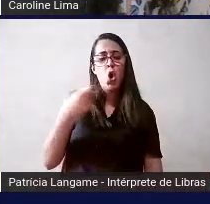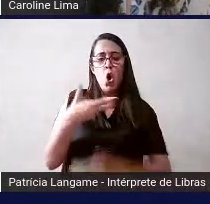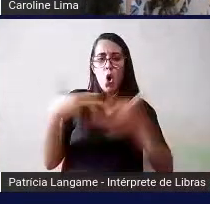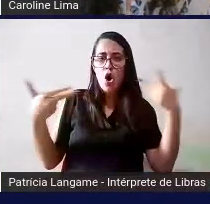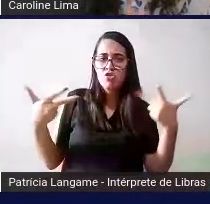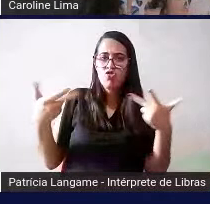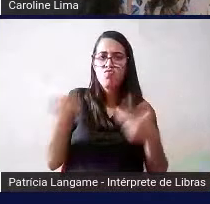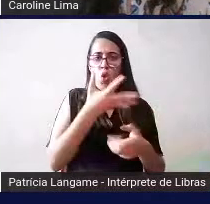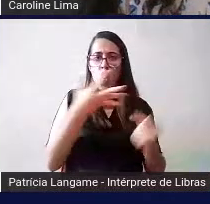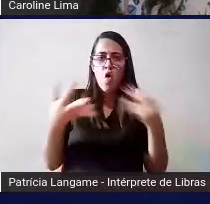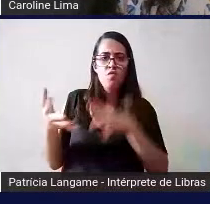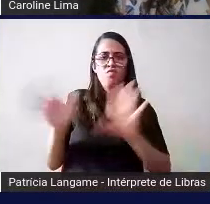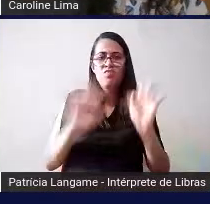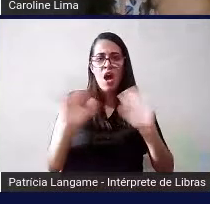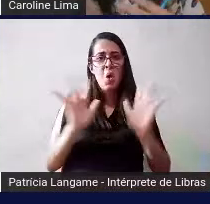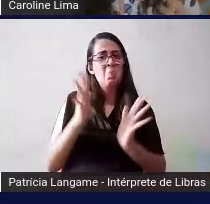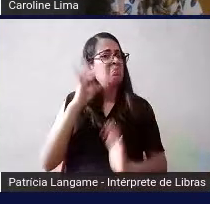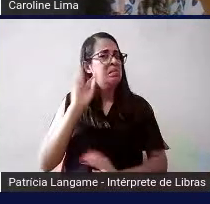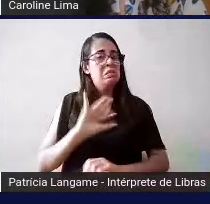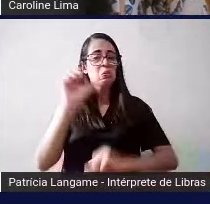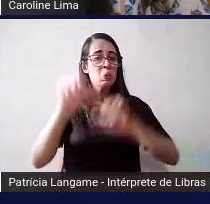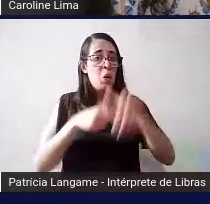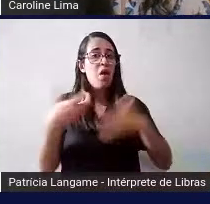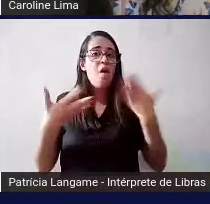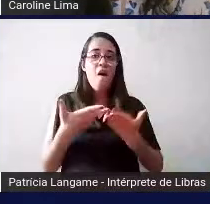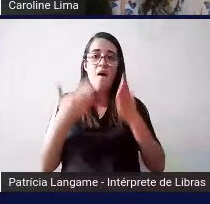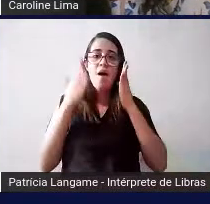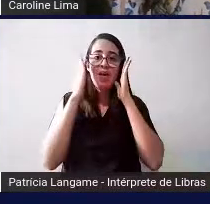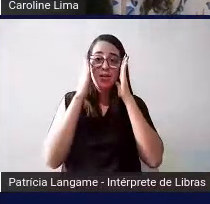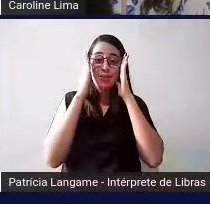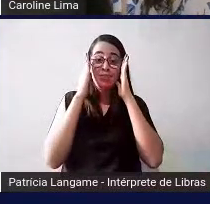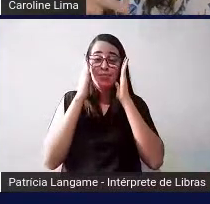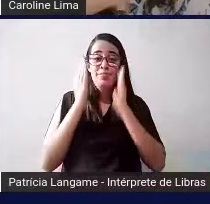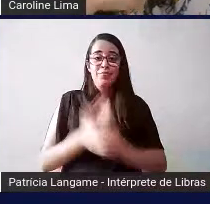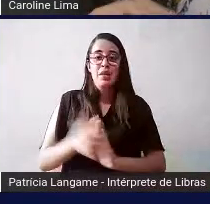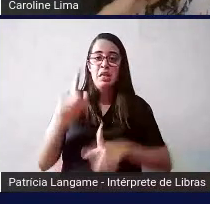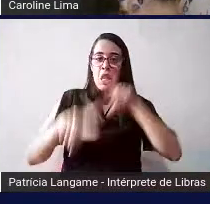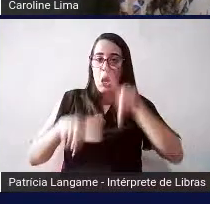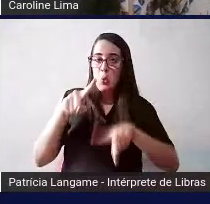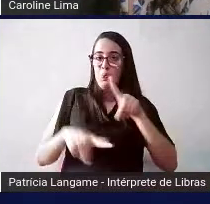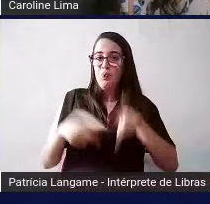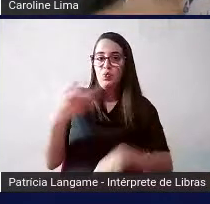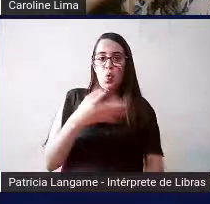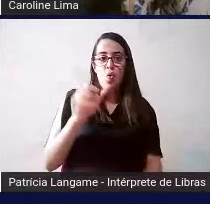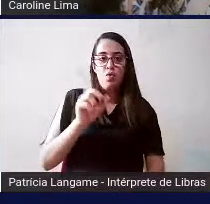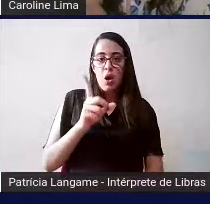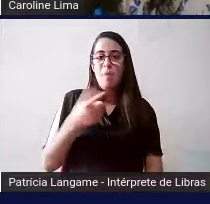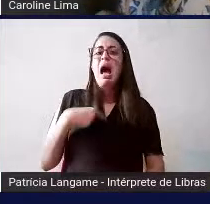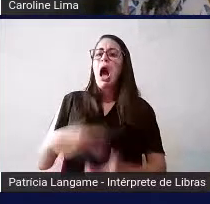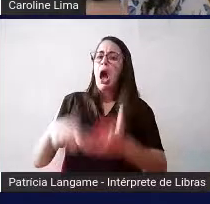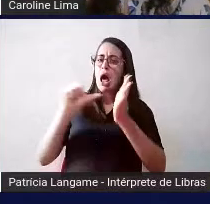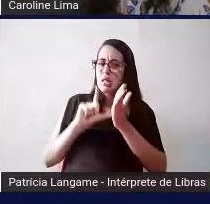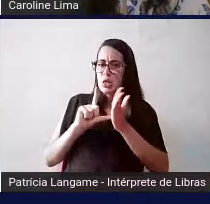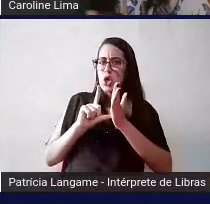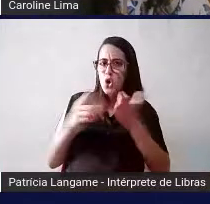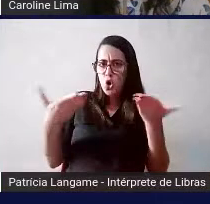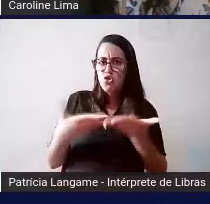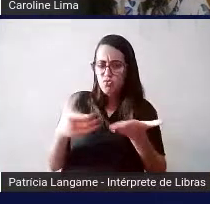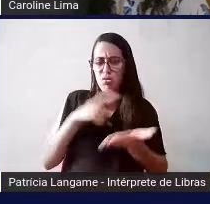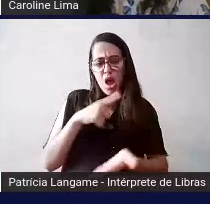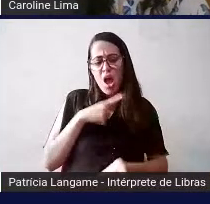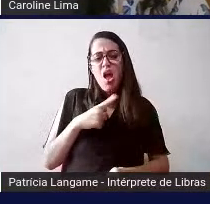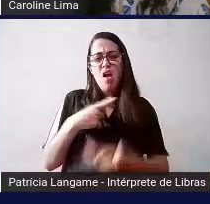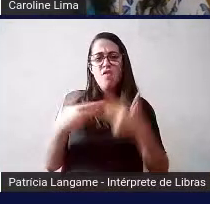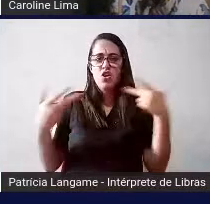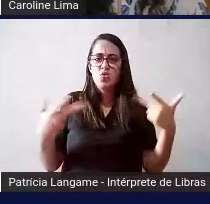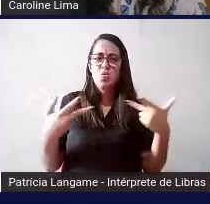até onde eu sei não sei se mudou agora nesses últimos dias não estão produzindo coisas novas mas as anteriores estão lá hoje mesmo eu entrei e vi várias coisas